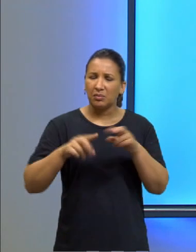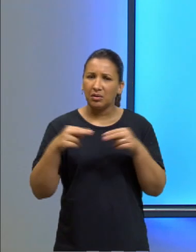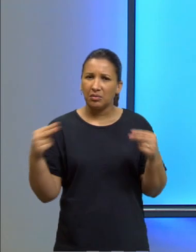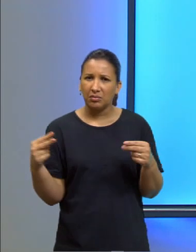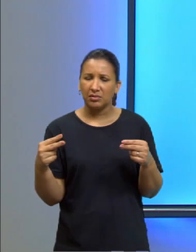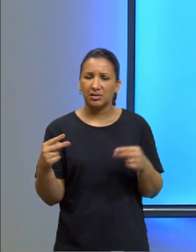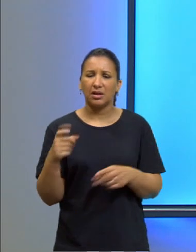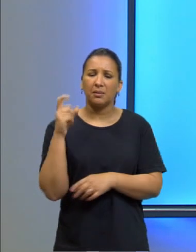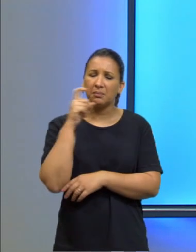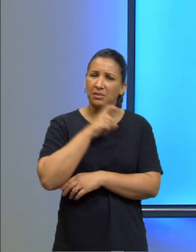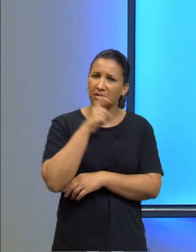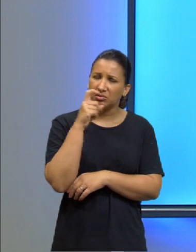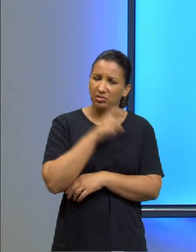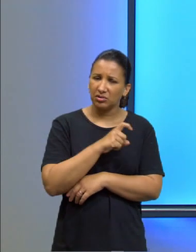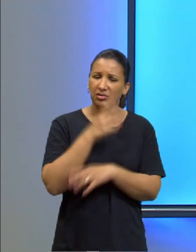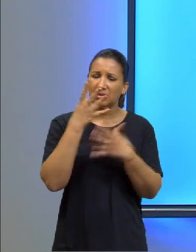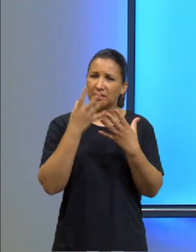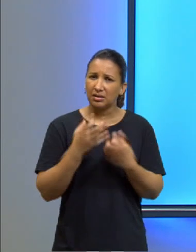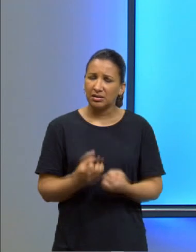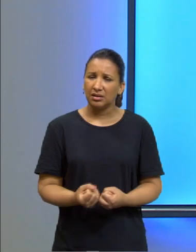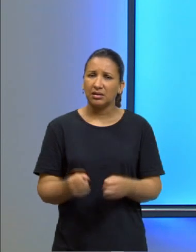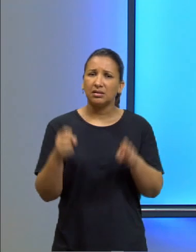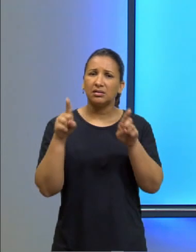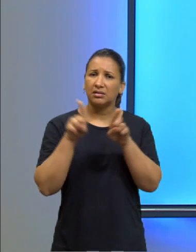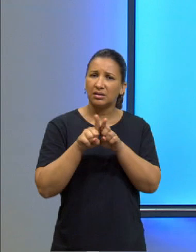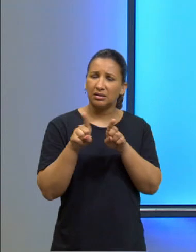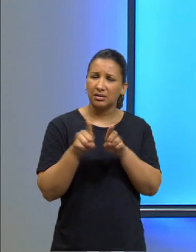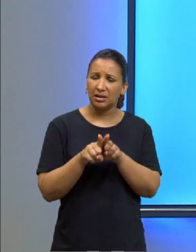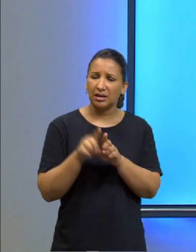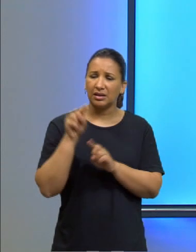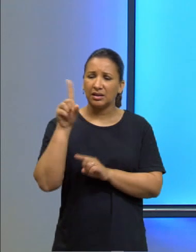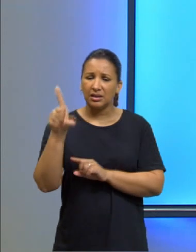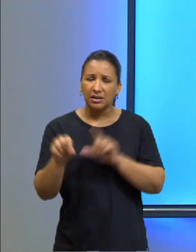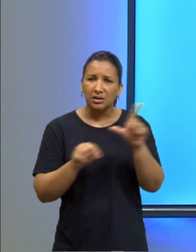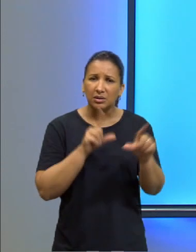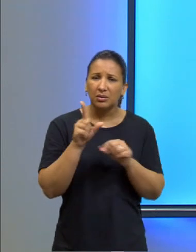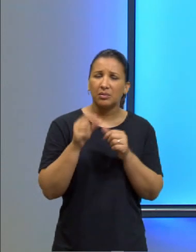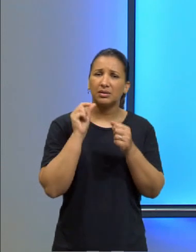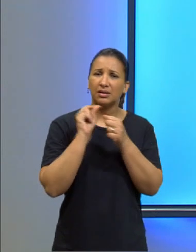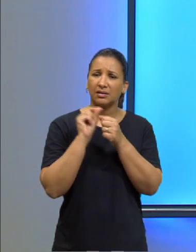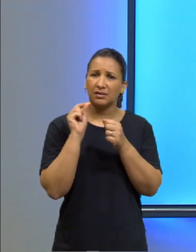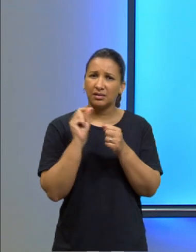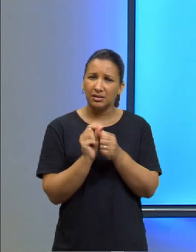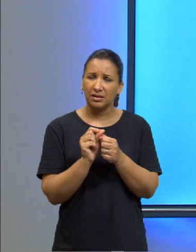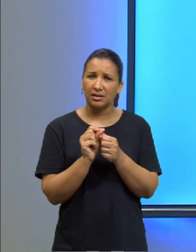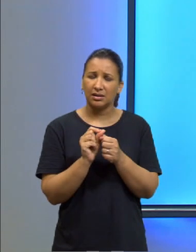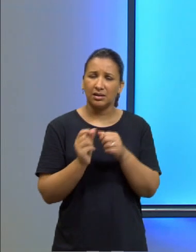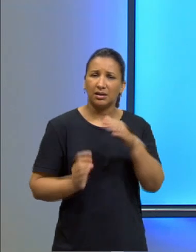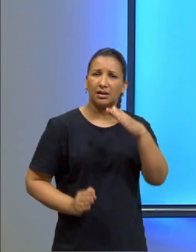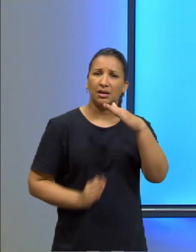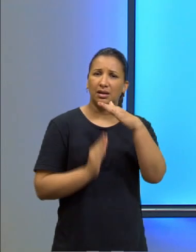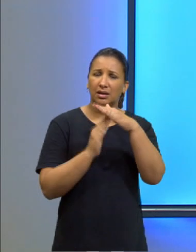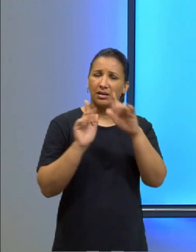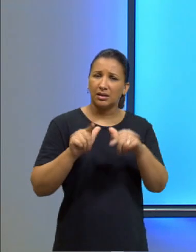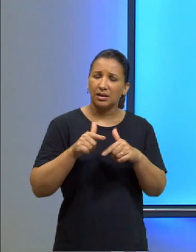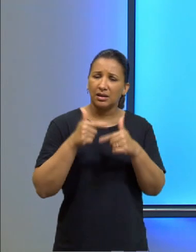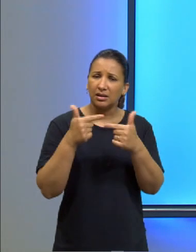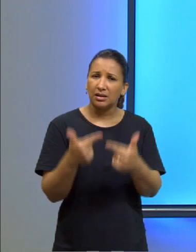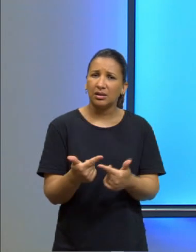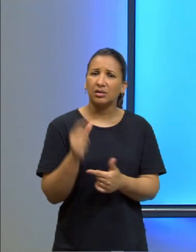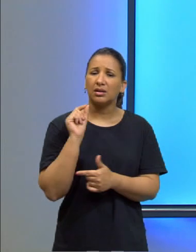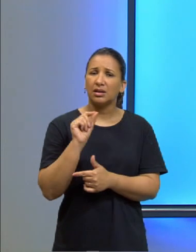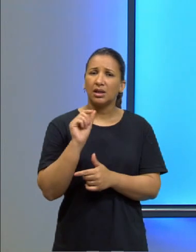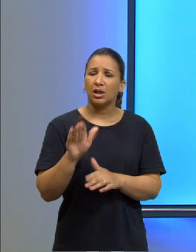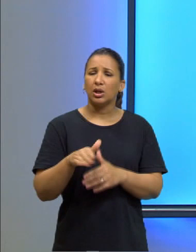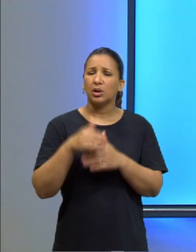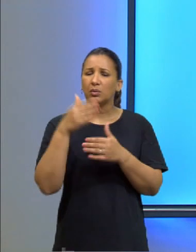mentindo, admitindo que se decida a fazê-lo, a sua máxima de ação seria quando